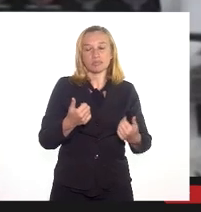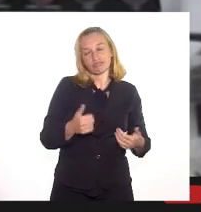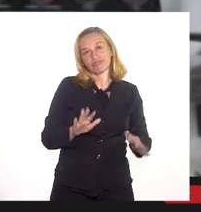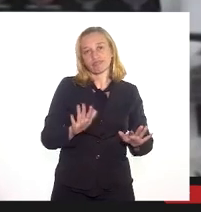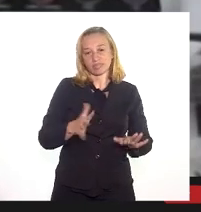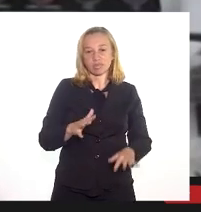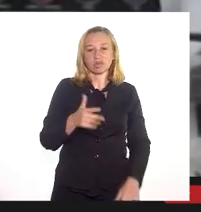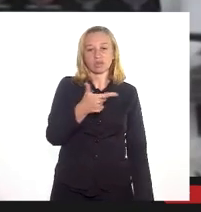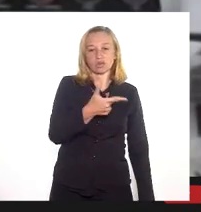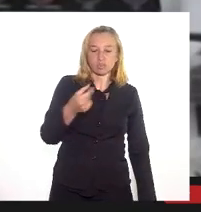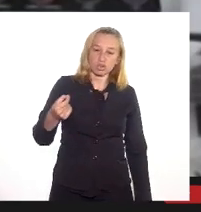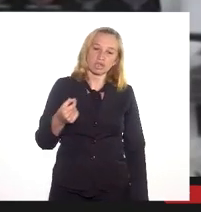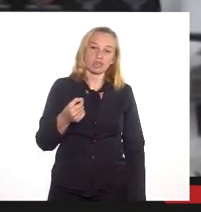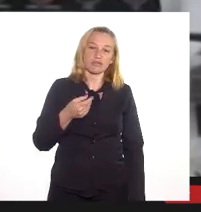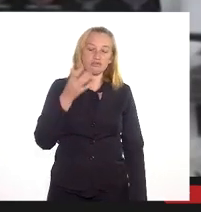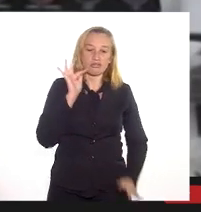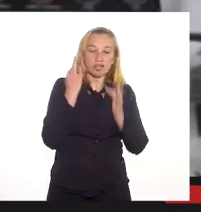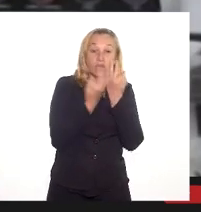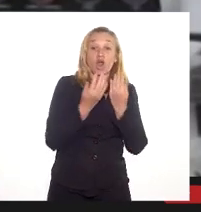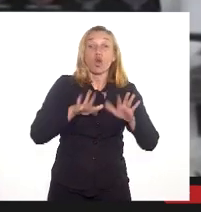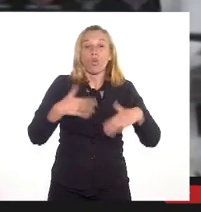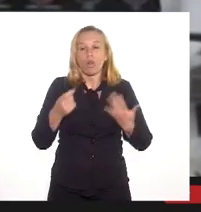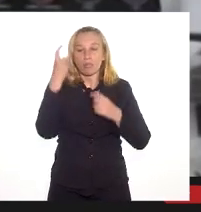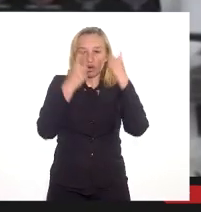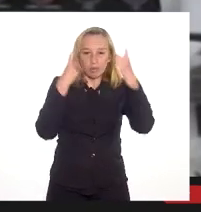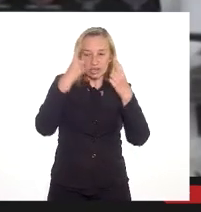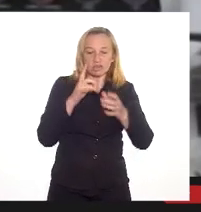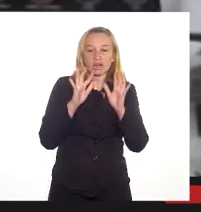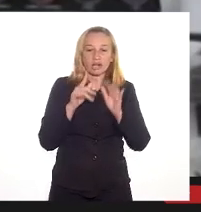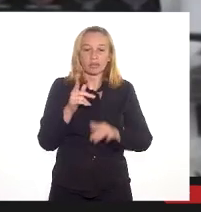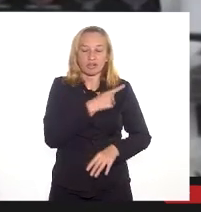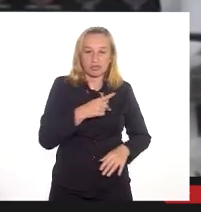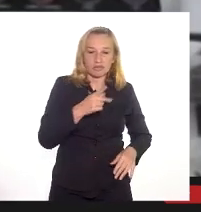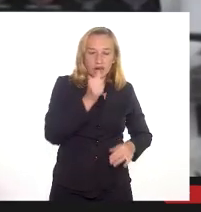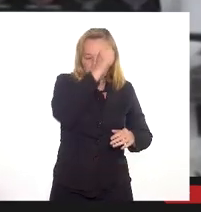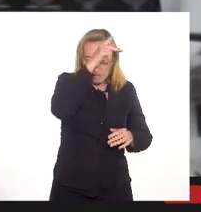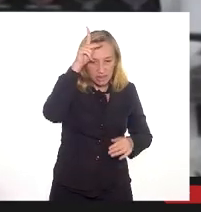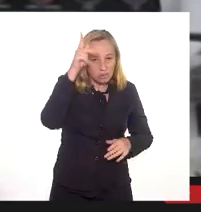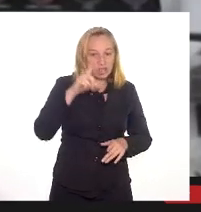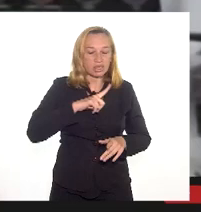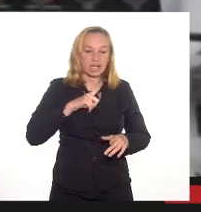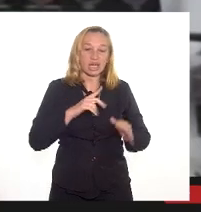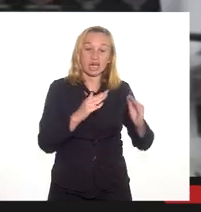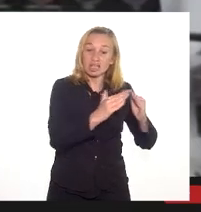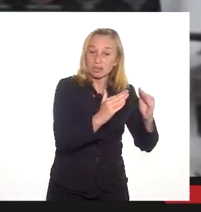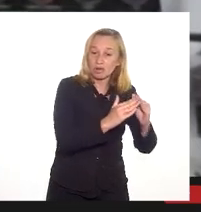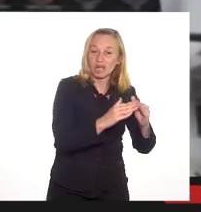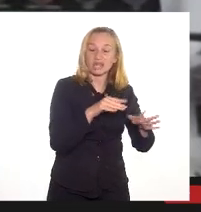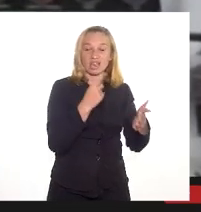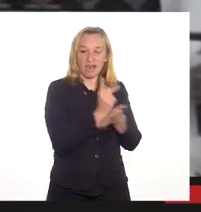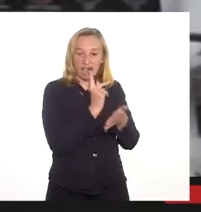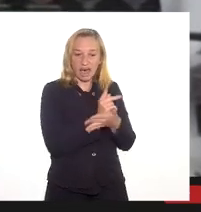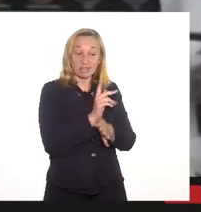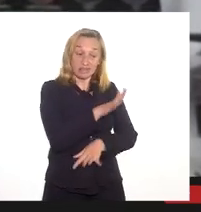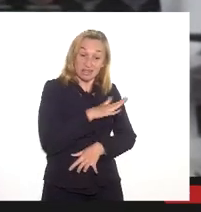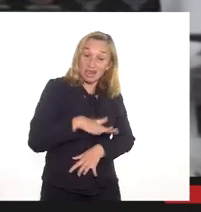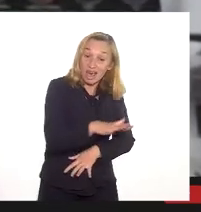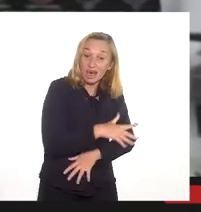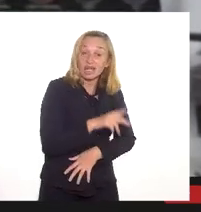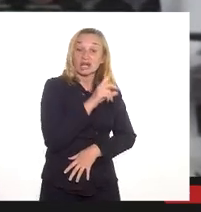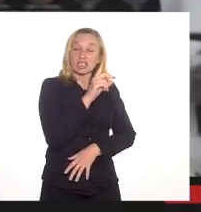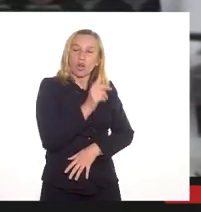trecho. Qual é a preocupação que a Prefeitura tem em relação a essa ocupação desordenada? Essa área, deputado, de